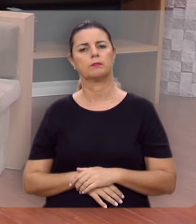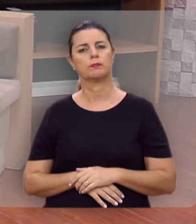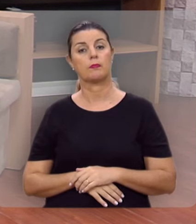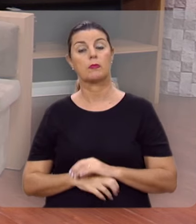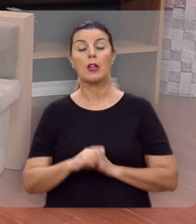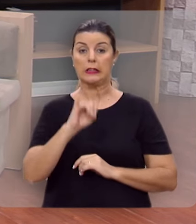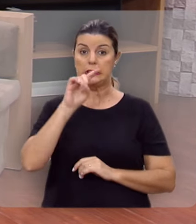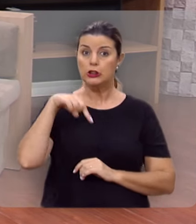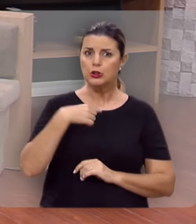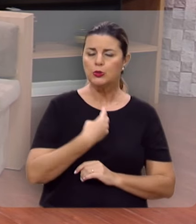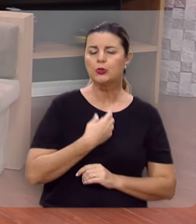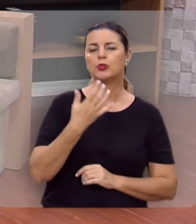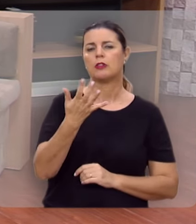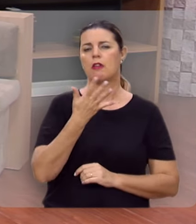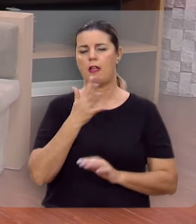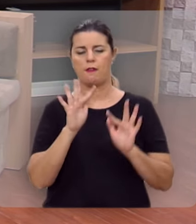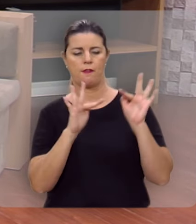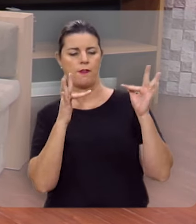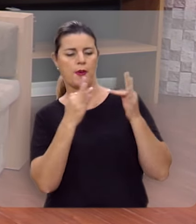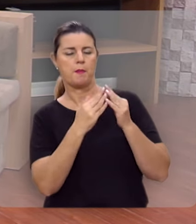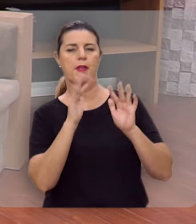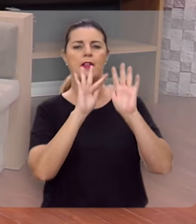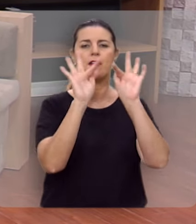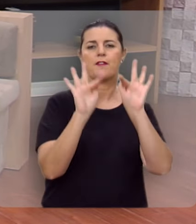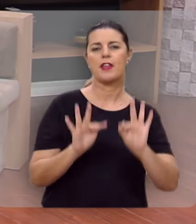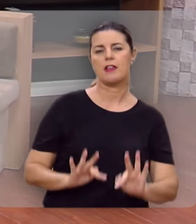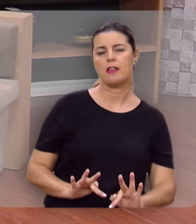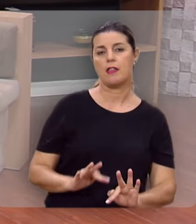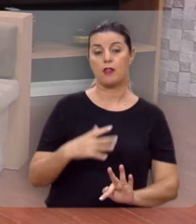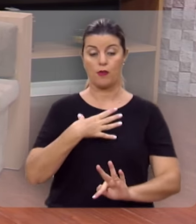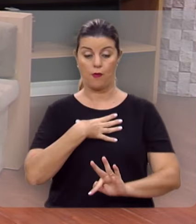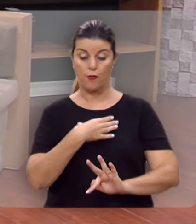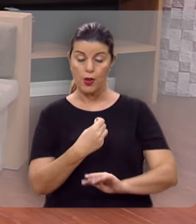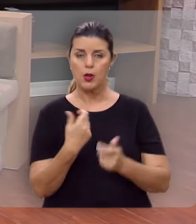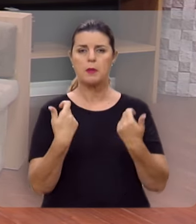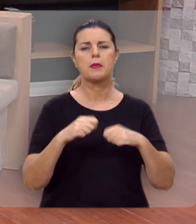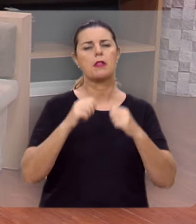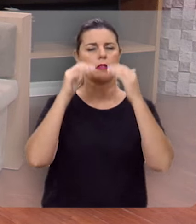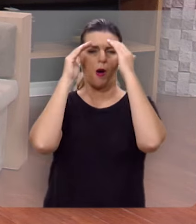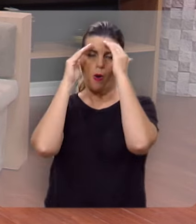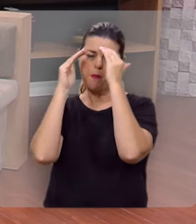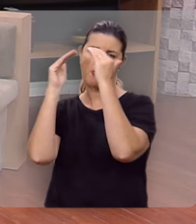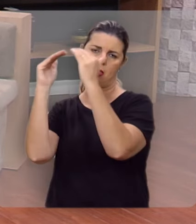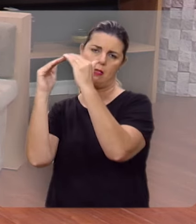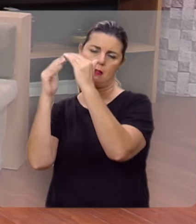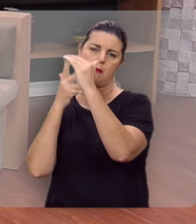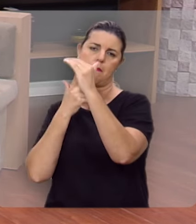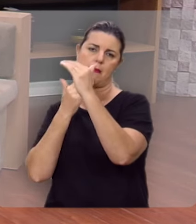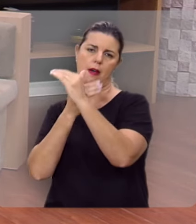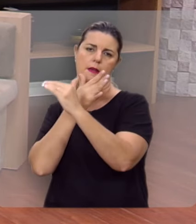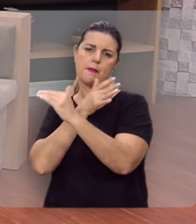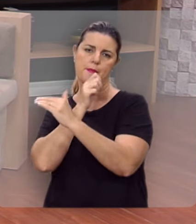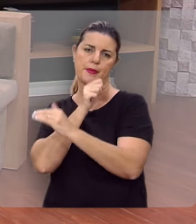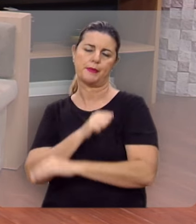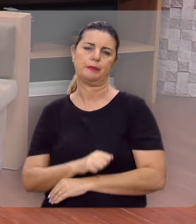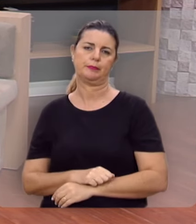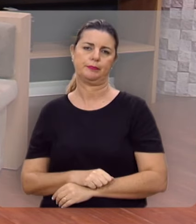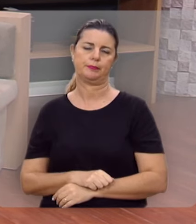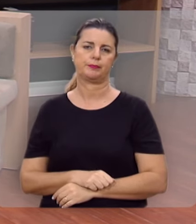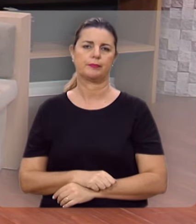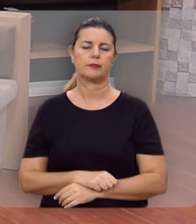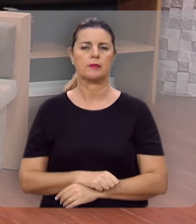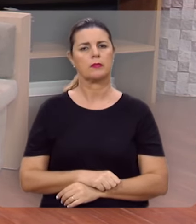Então, se queremos uma família feliz, os filhos precisam obedecer pai e mãe.